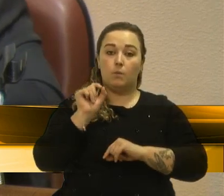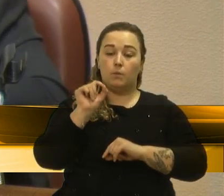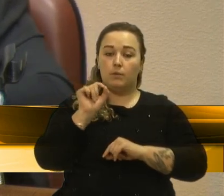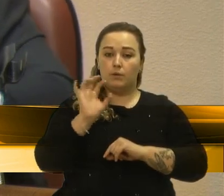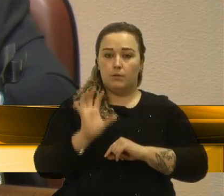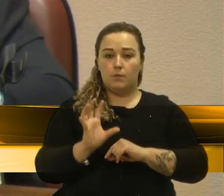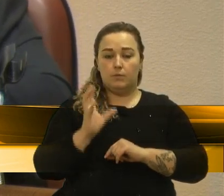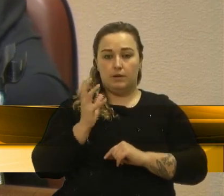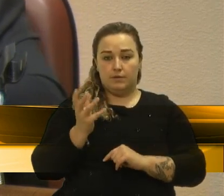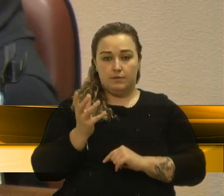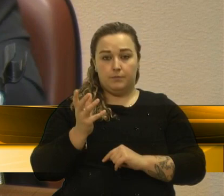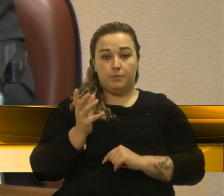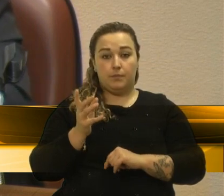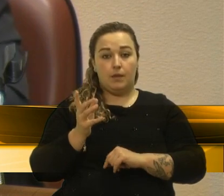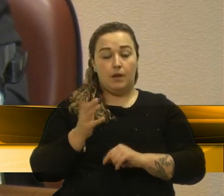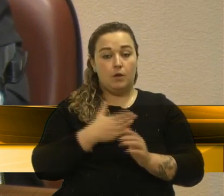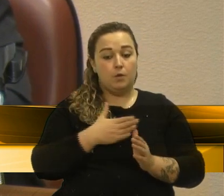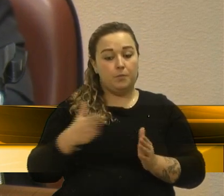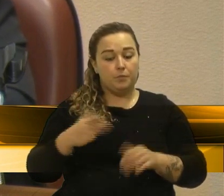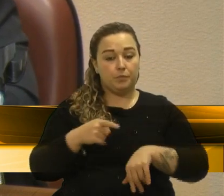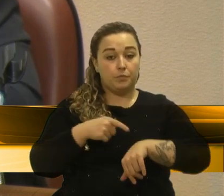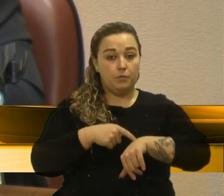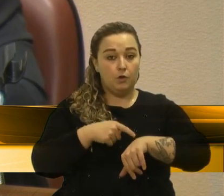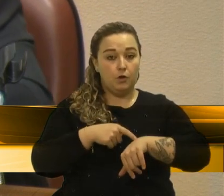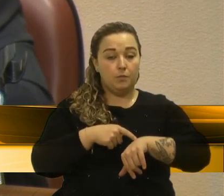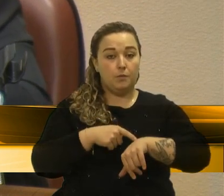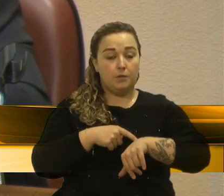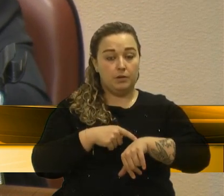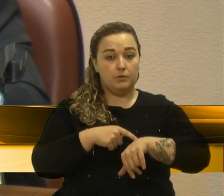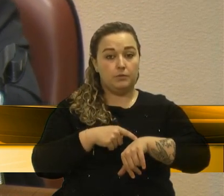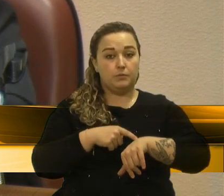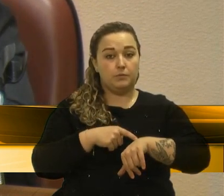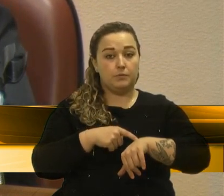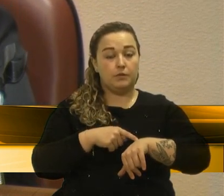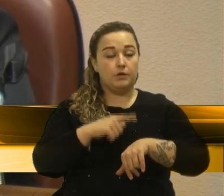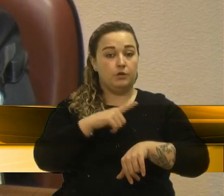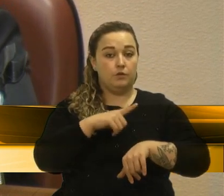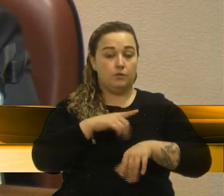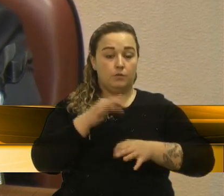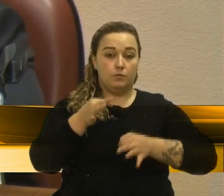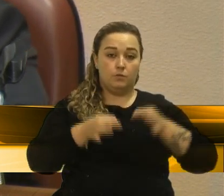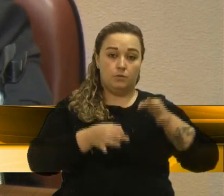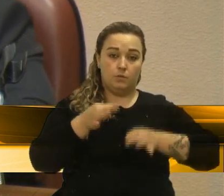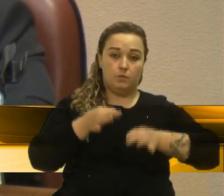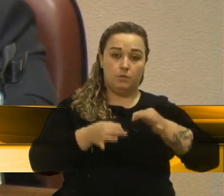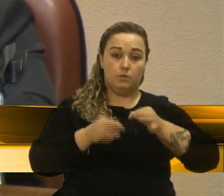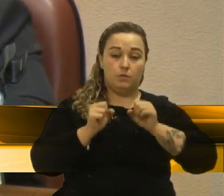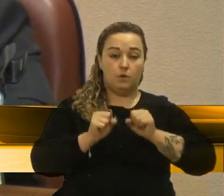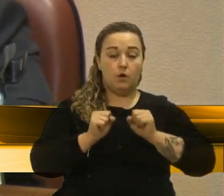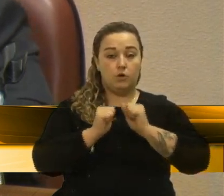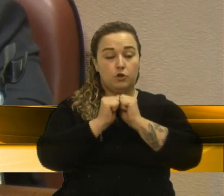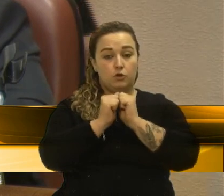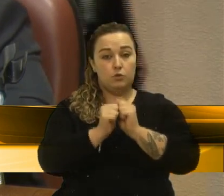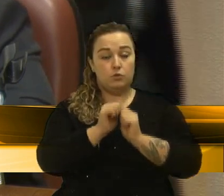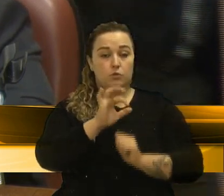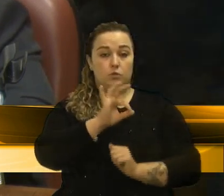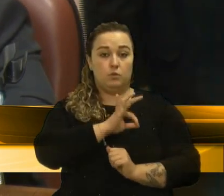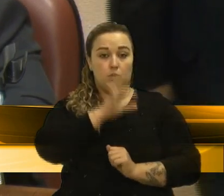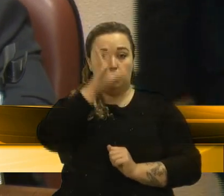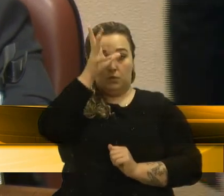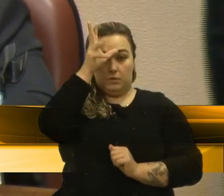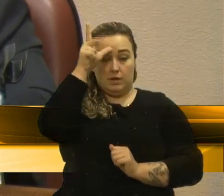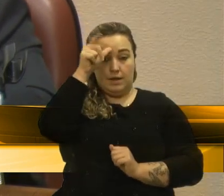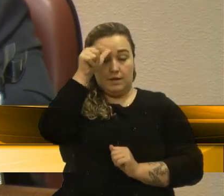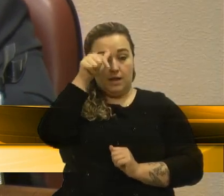nós tivermos o julgamento da DIN, pode ser que seja atribuído ao município essa competência